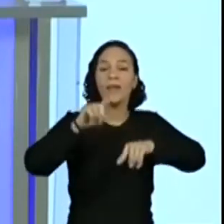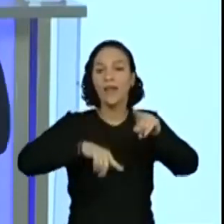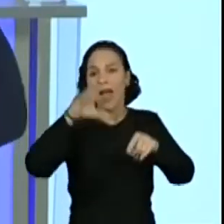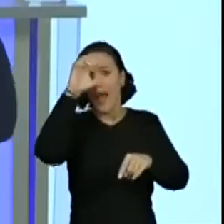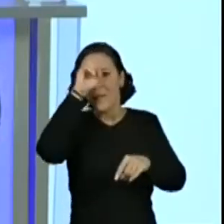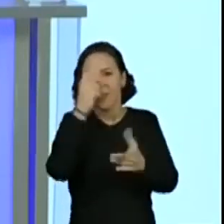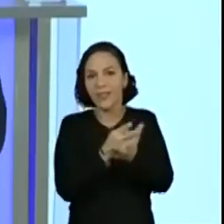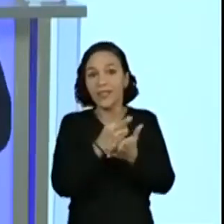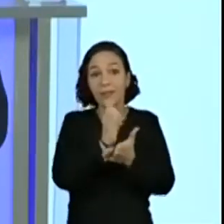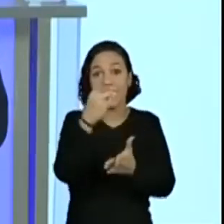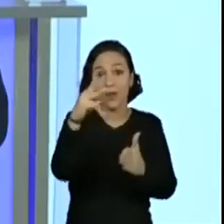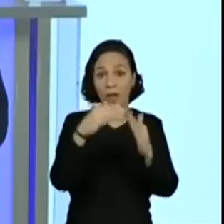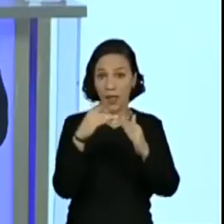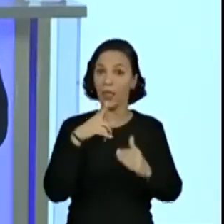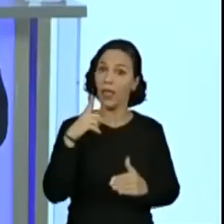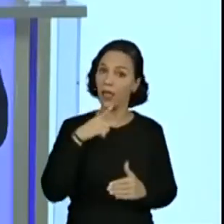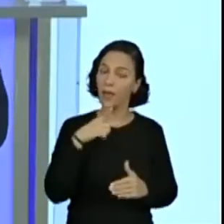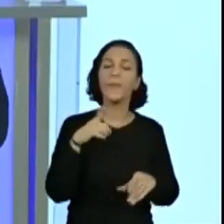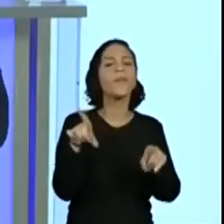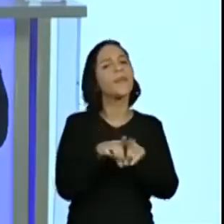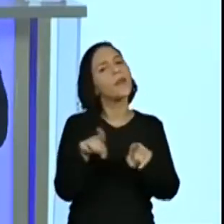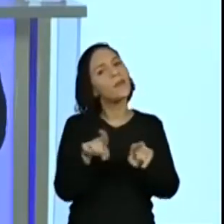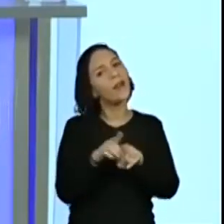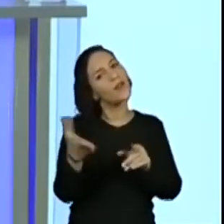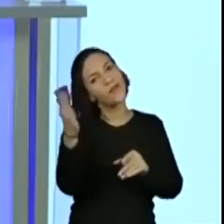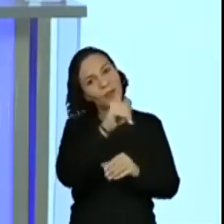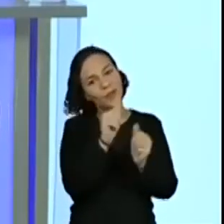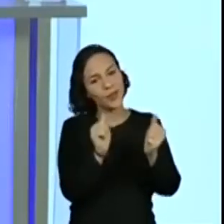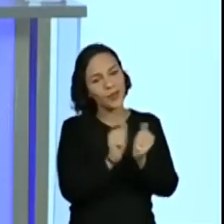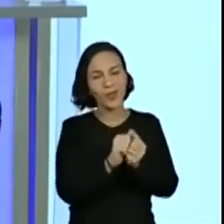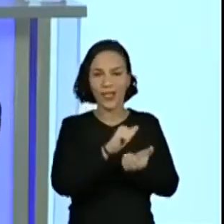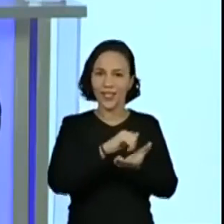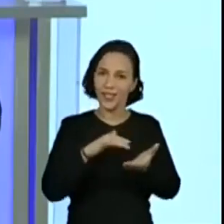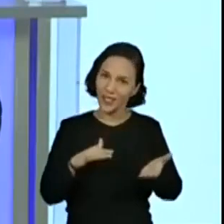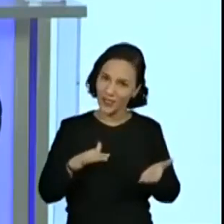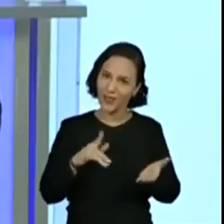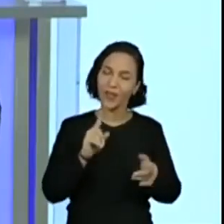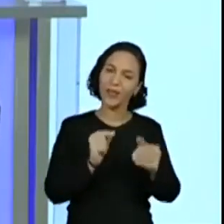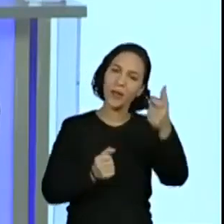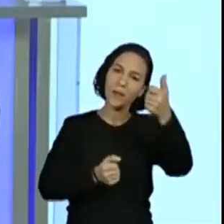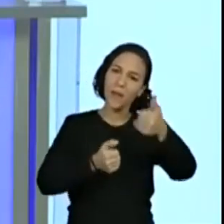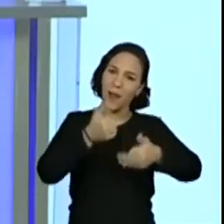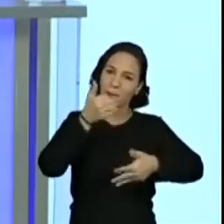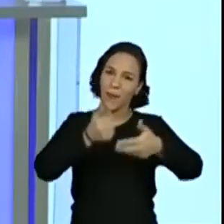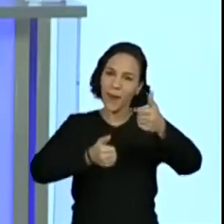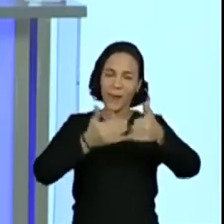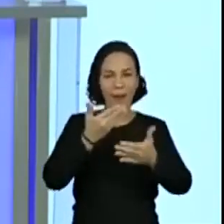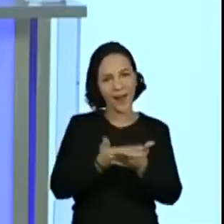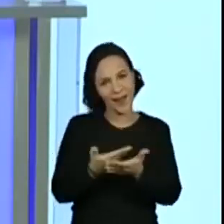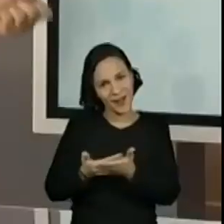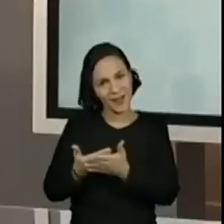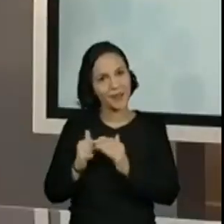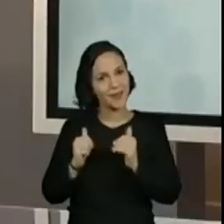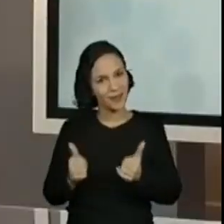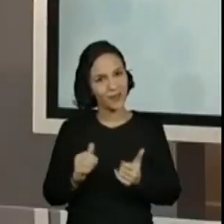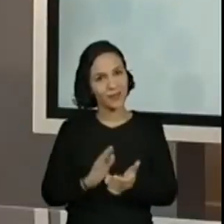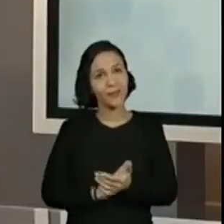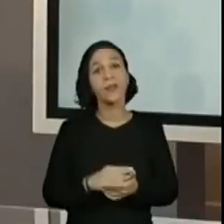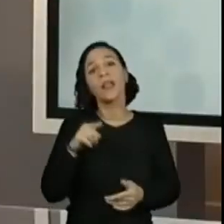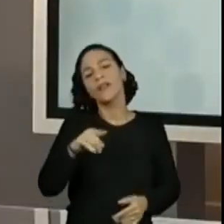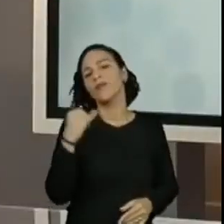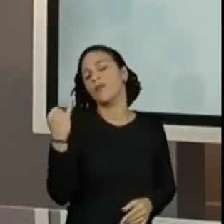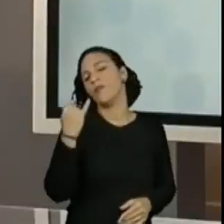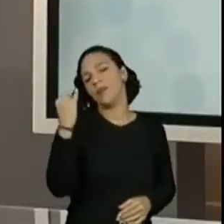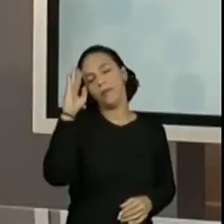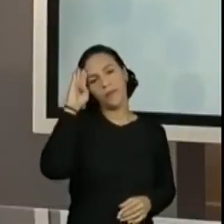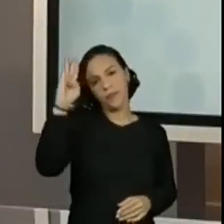quem tiver aí em mãos, e vamos aí realizar as atividades mediante as explicações dessa aula, né, professora Regiane? Que o que importa é isso,